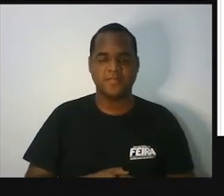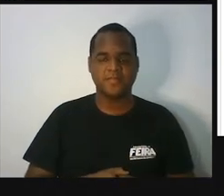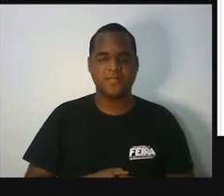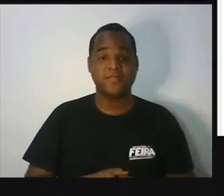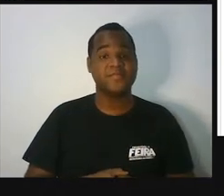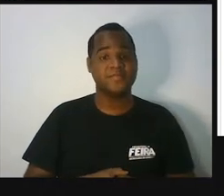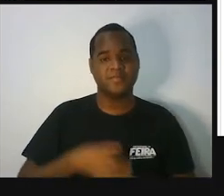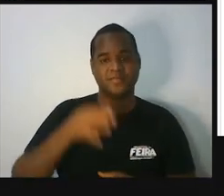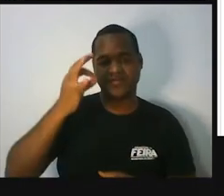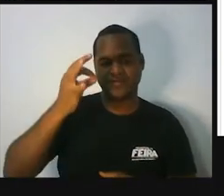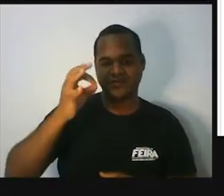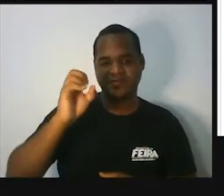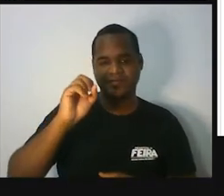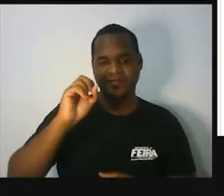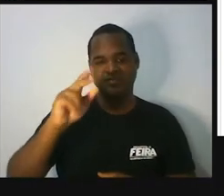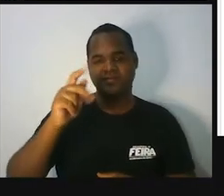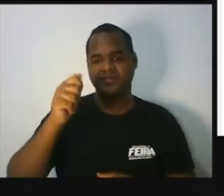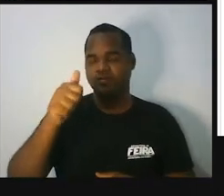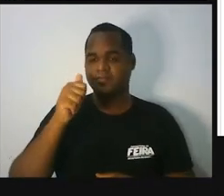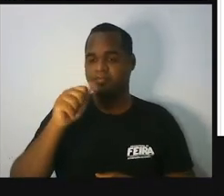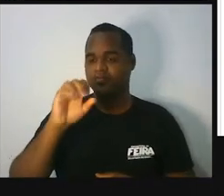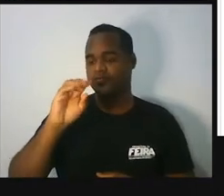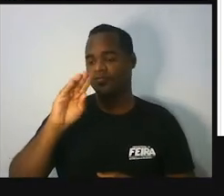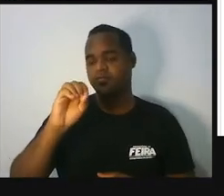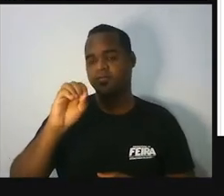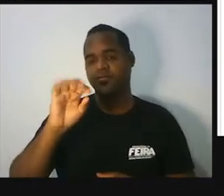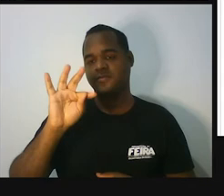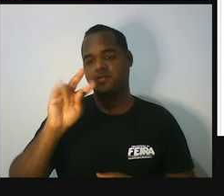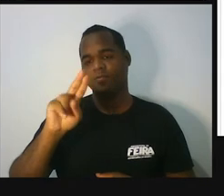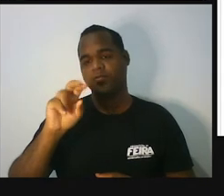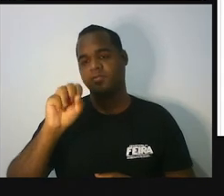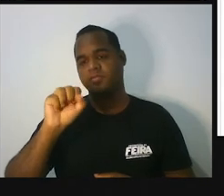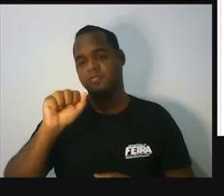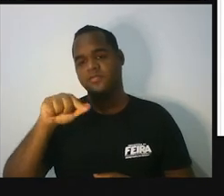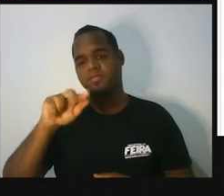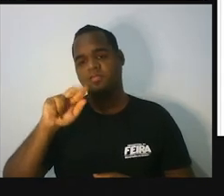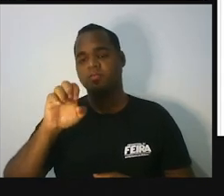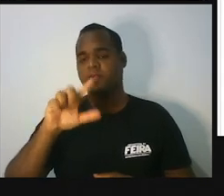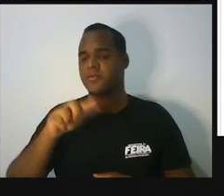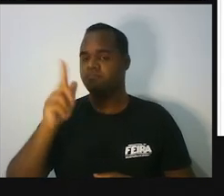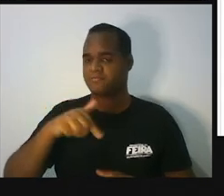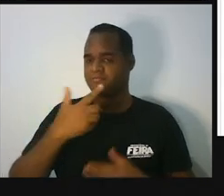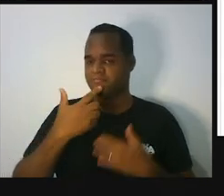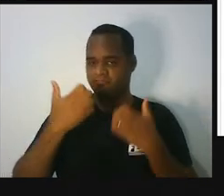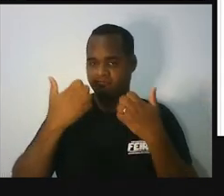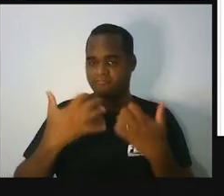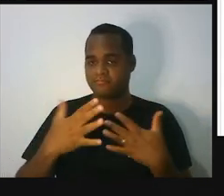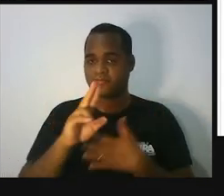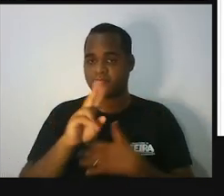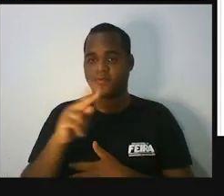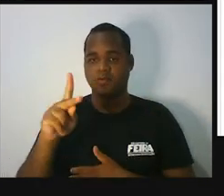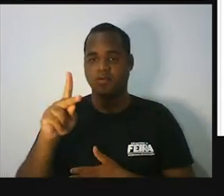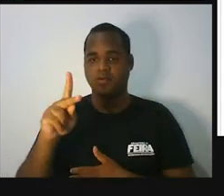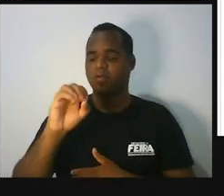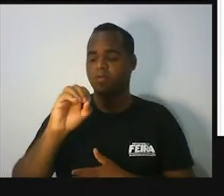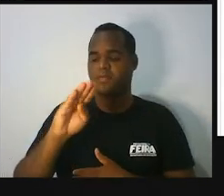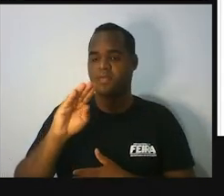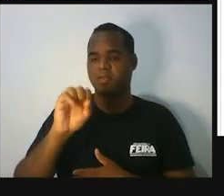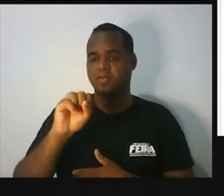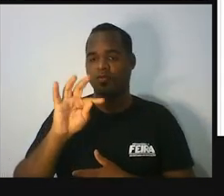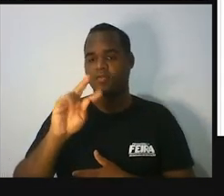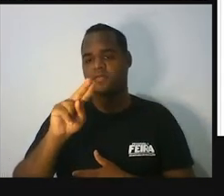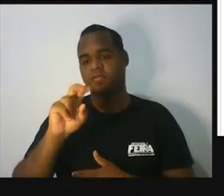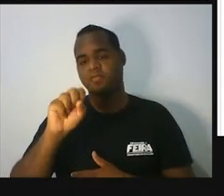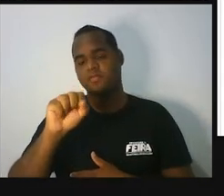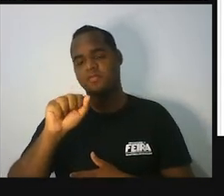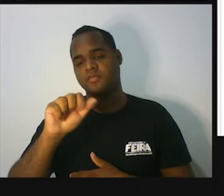Certo? Triângulo, obtusângulo. Eu vou repetir para você. O triângulo, obtusângulo, é